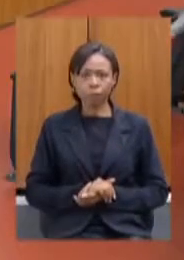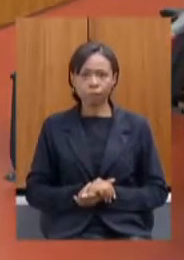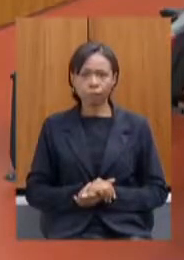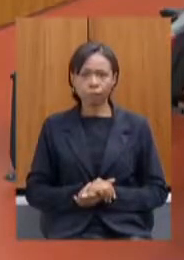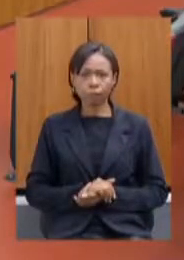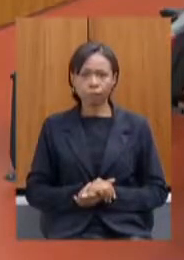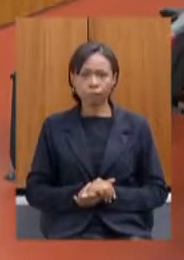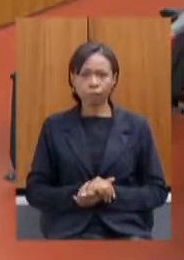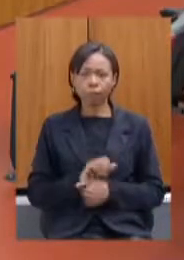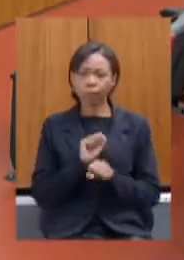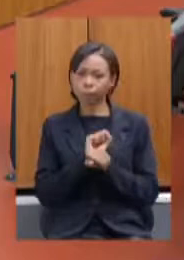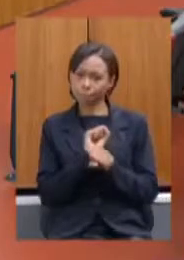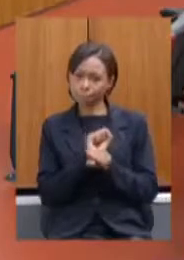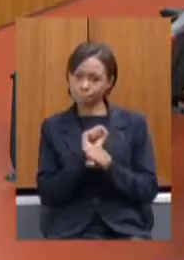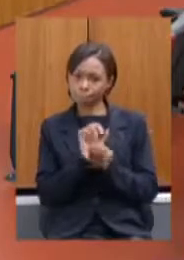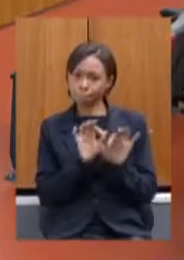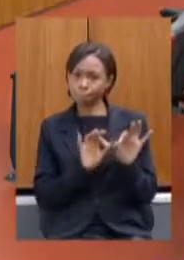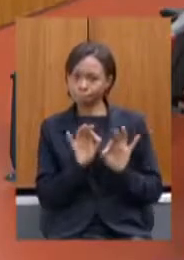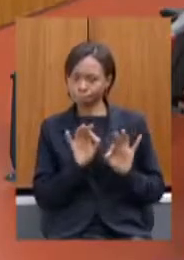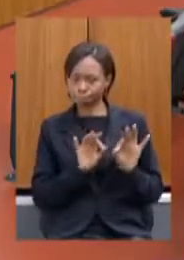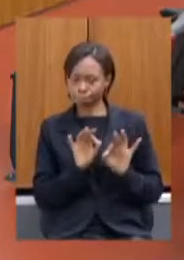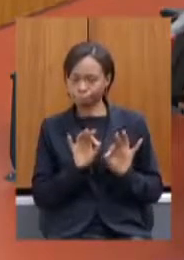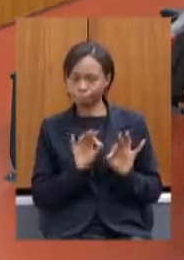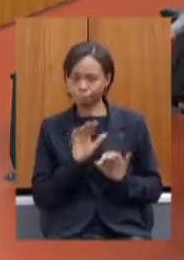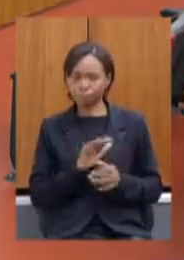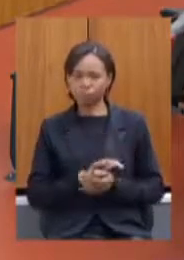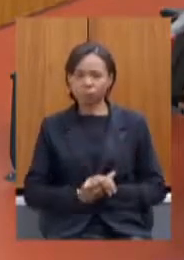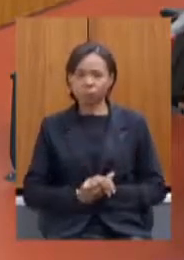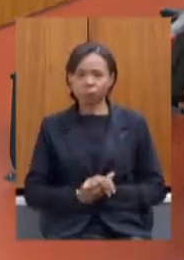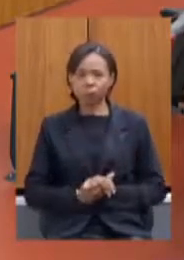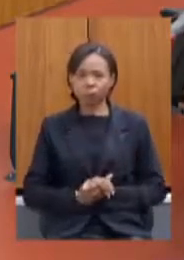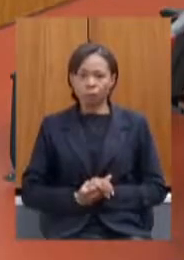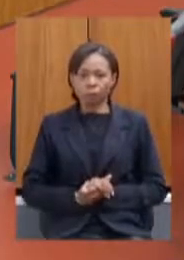só um momento estamos tentando resolver aqui ah obrigado